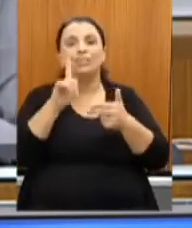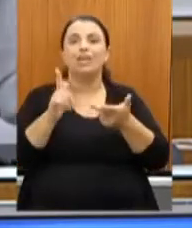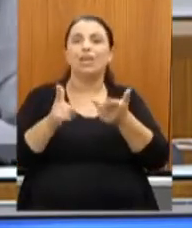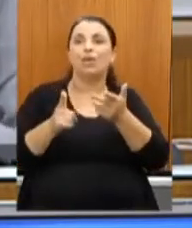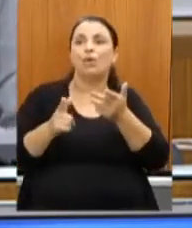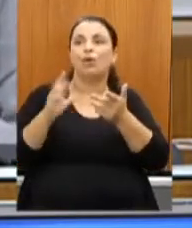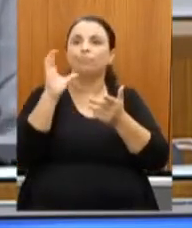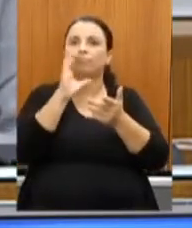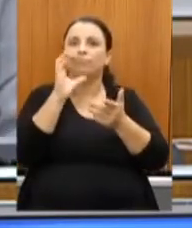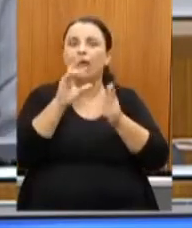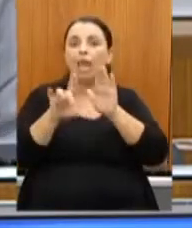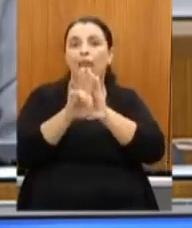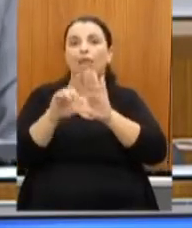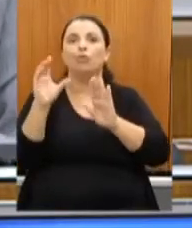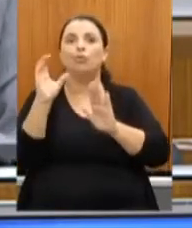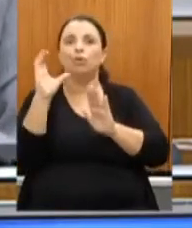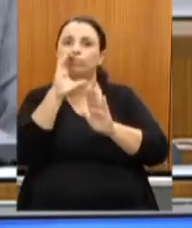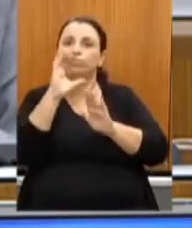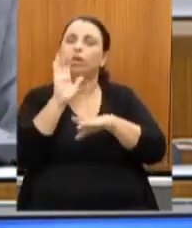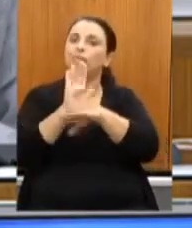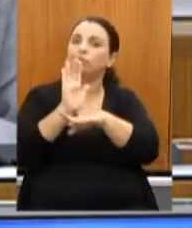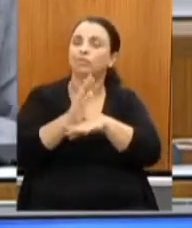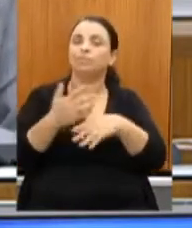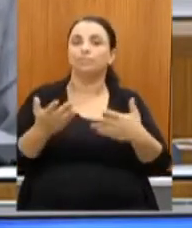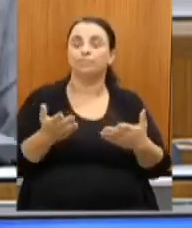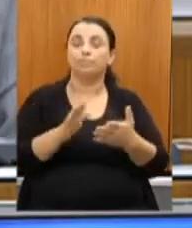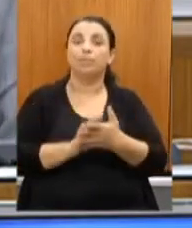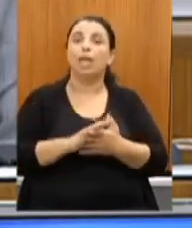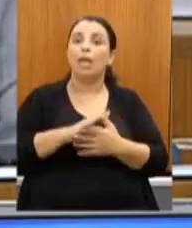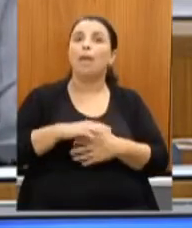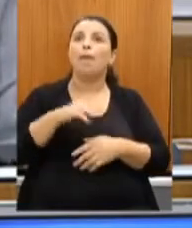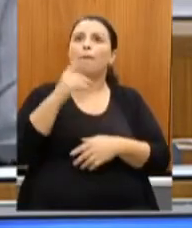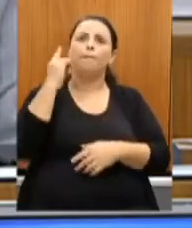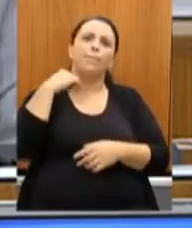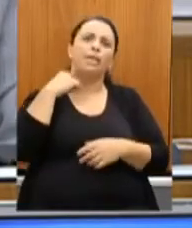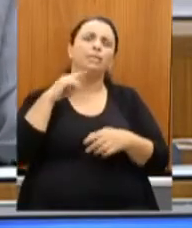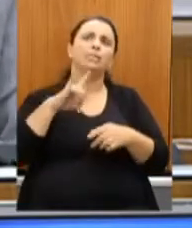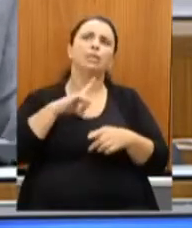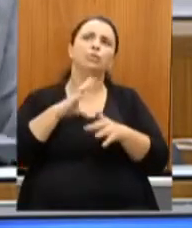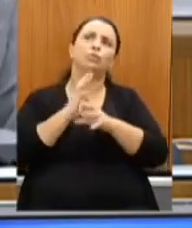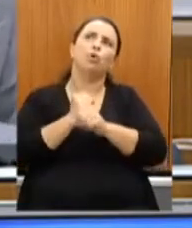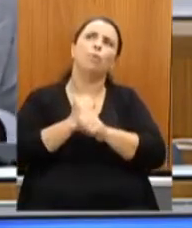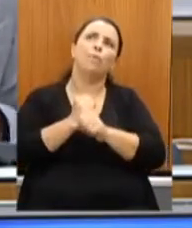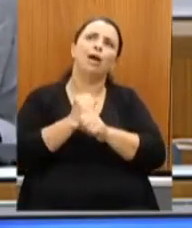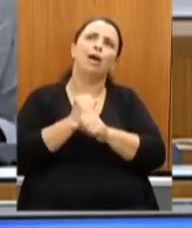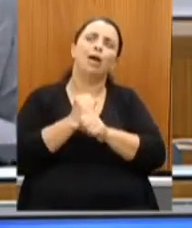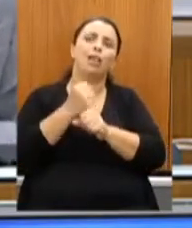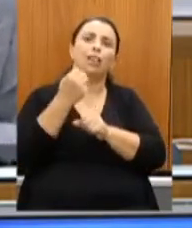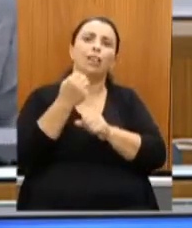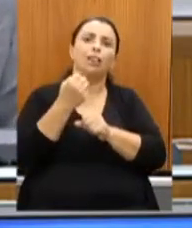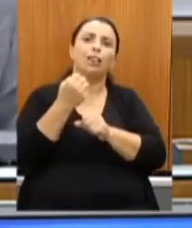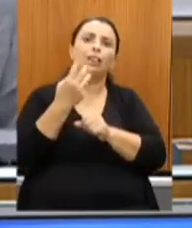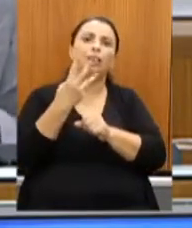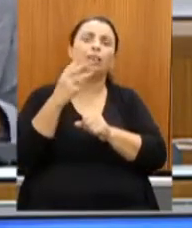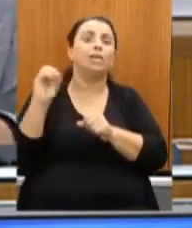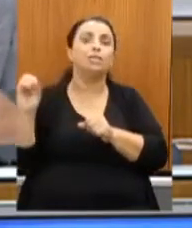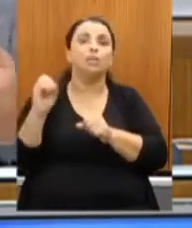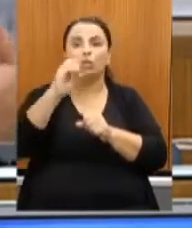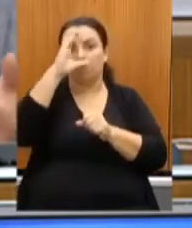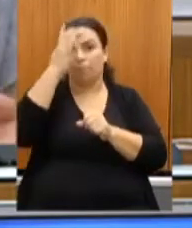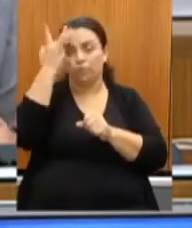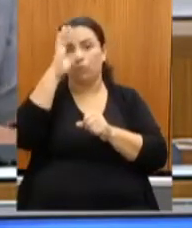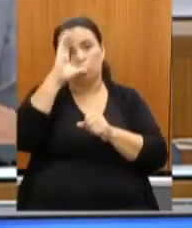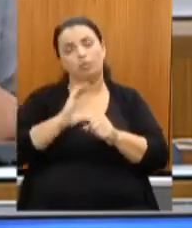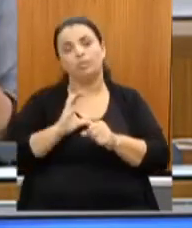de 30 mil conselheiros, nesse sentido, o edital teve uma vedação para quem